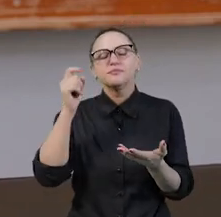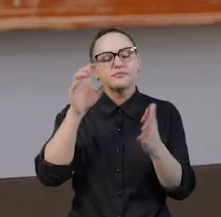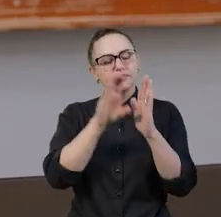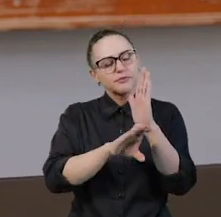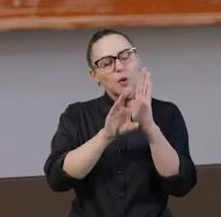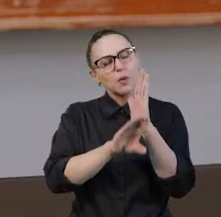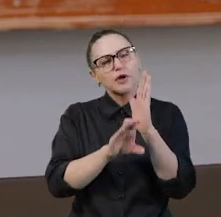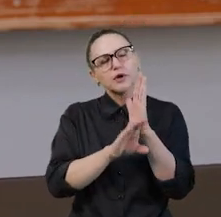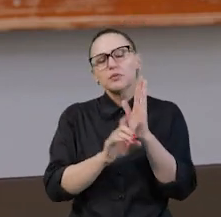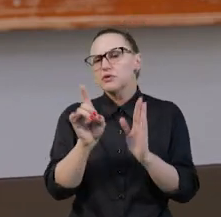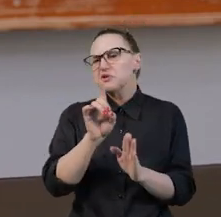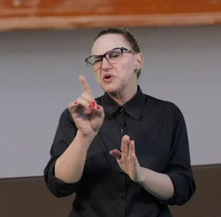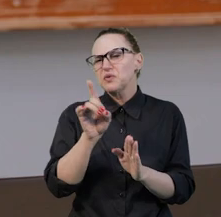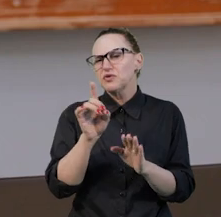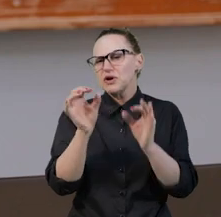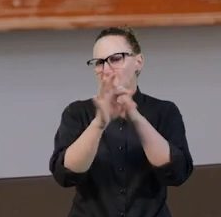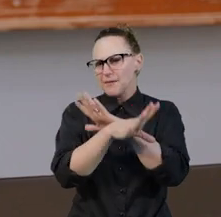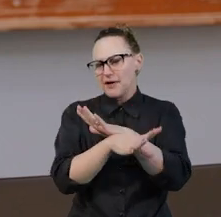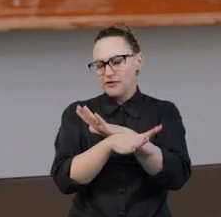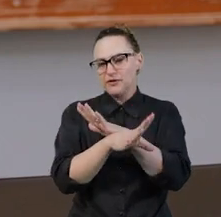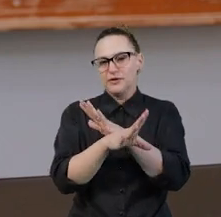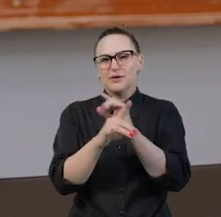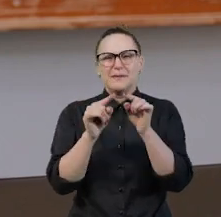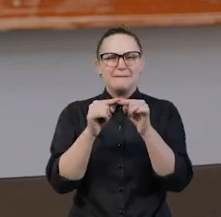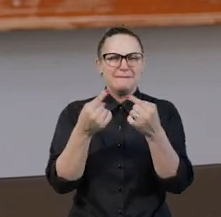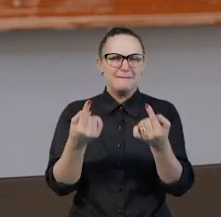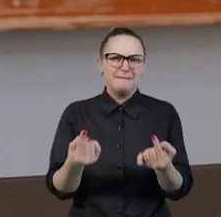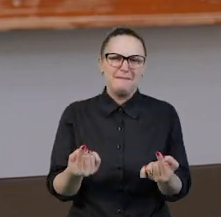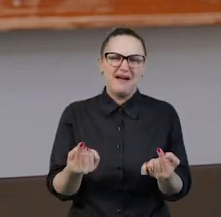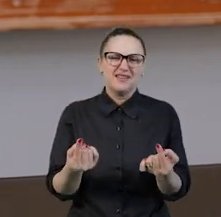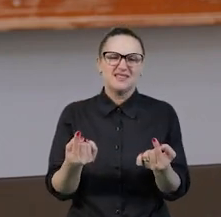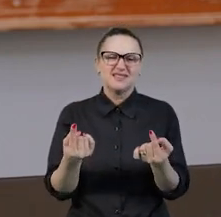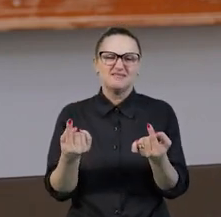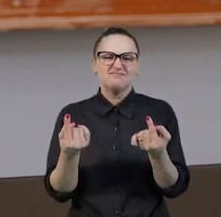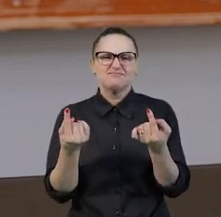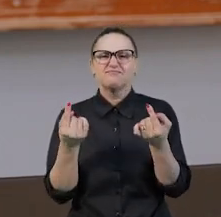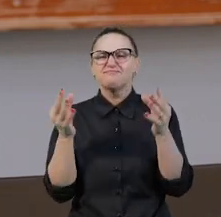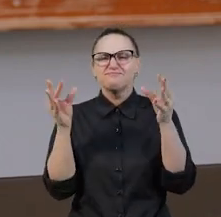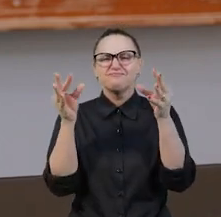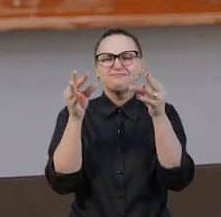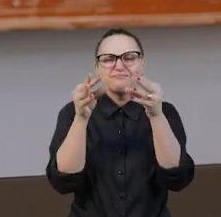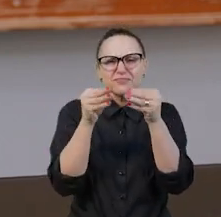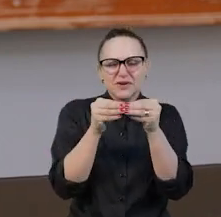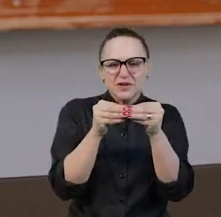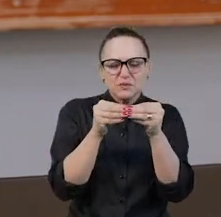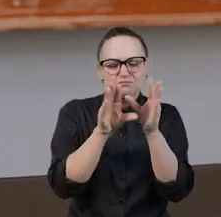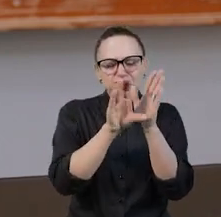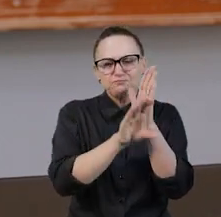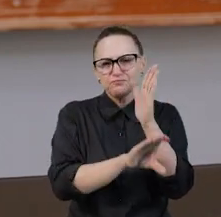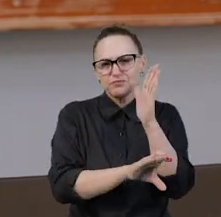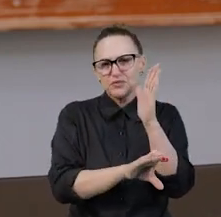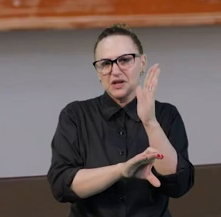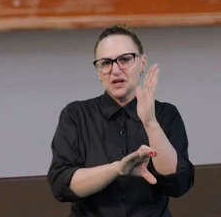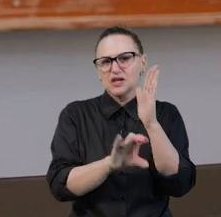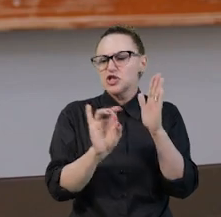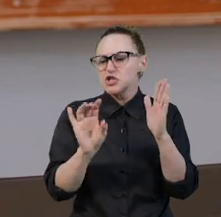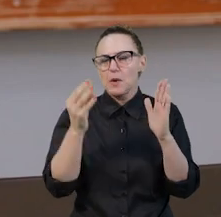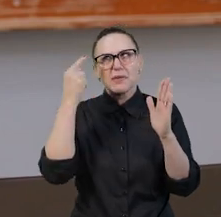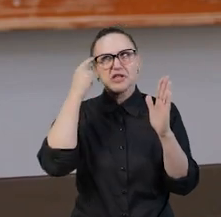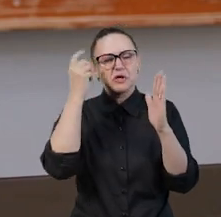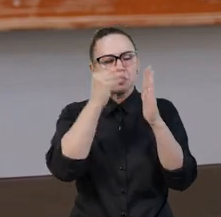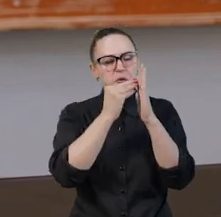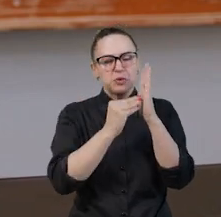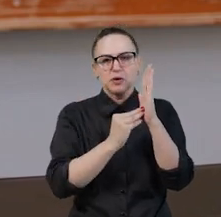algo simplesmente pronto e acabado, estereotipado em fragmentos de disciplinas ou conteúdos disciplinares em si.